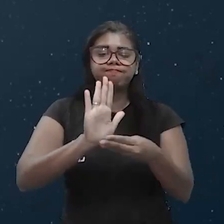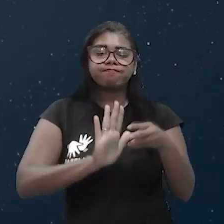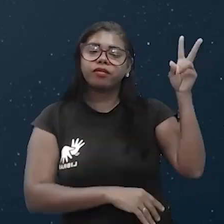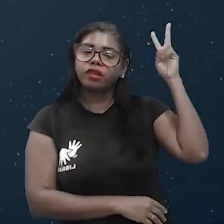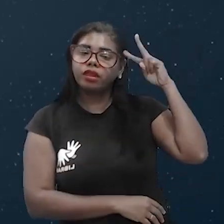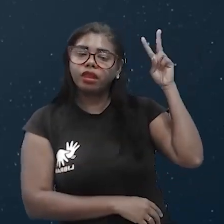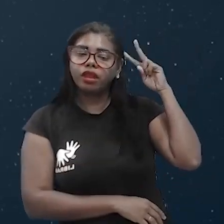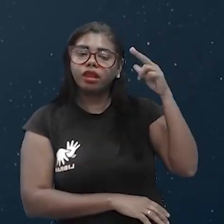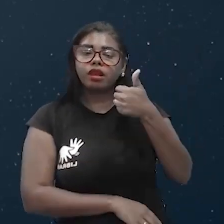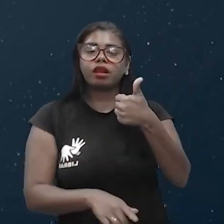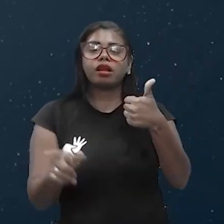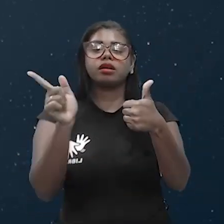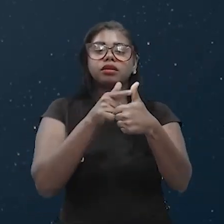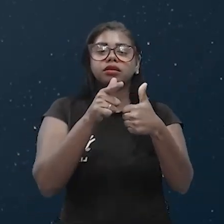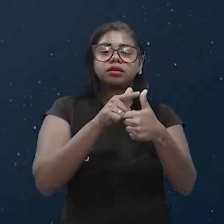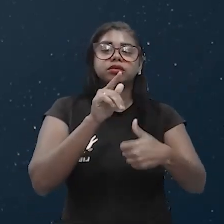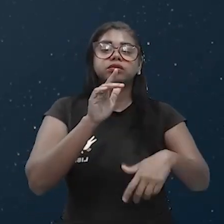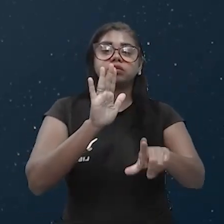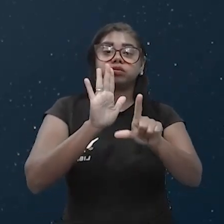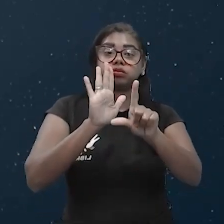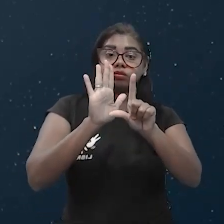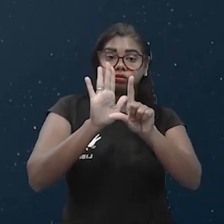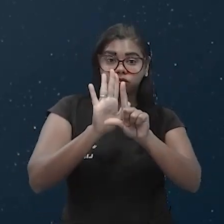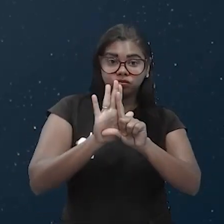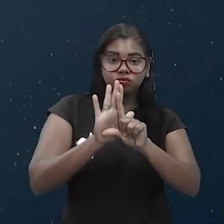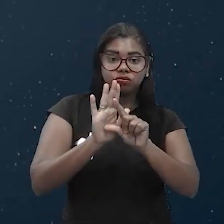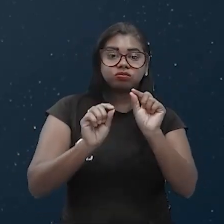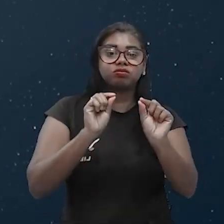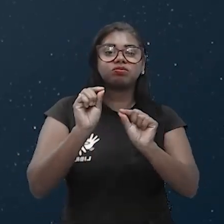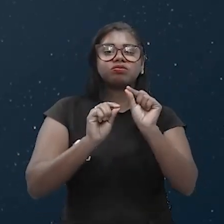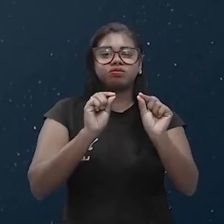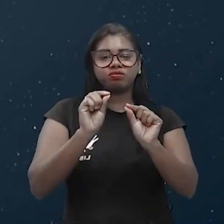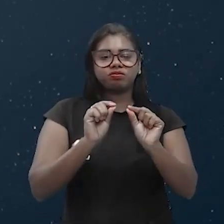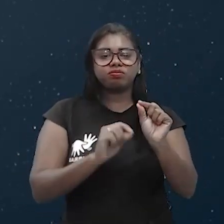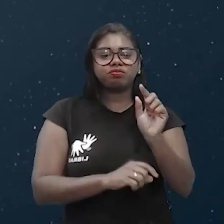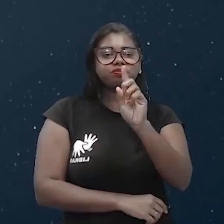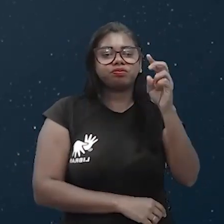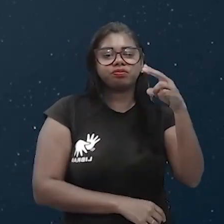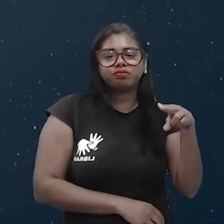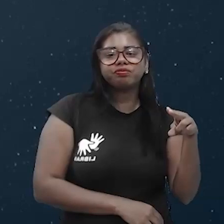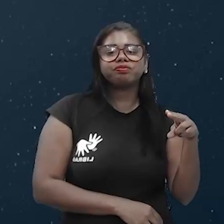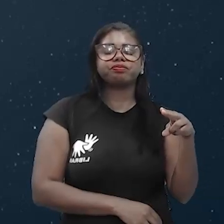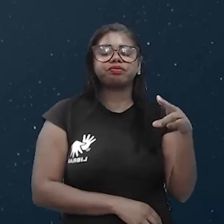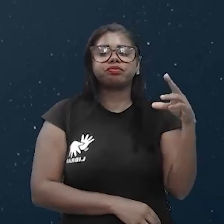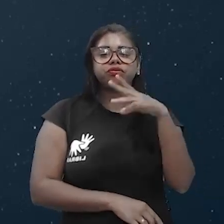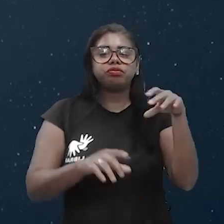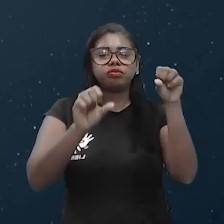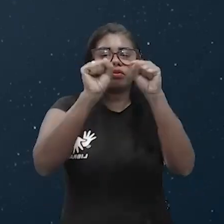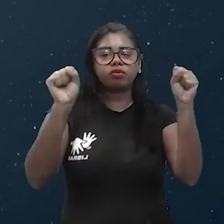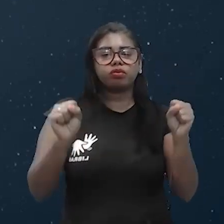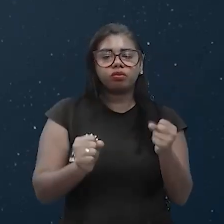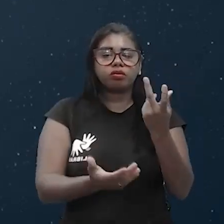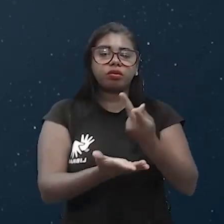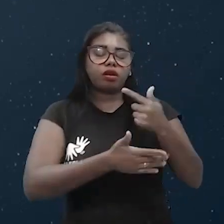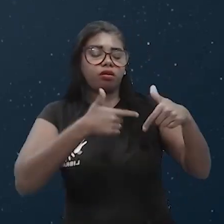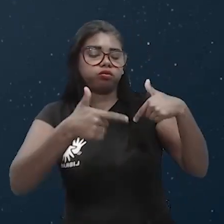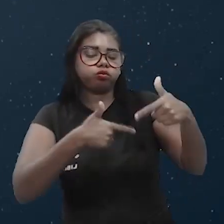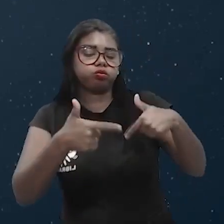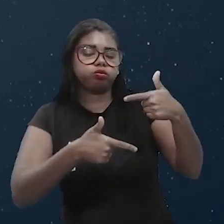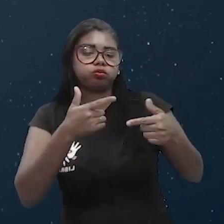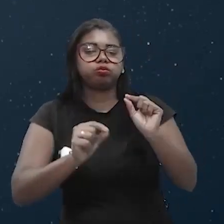primeira lei da termodinômica, ela vai dizer que o calor inserido no sistema vai gerar trabalho e